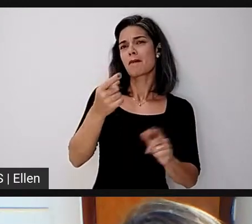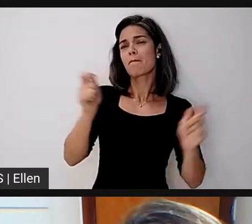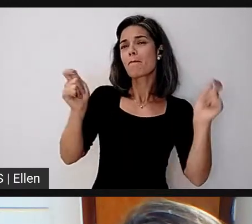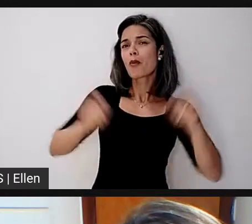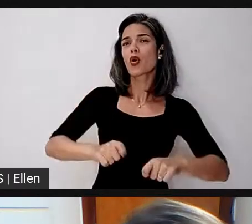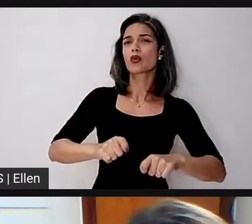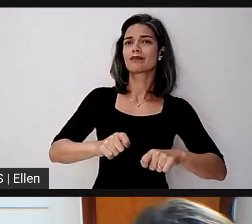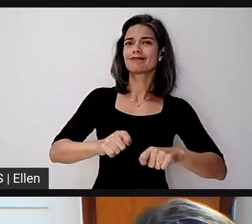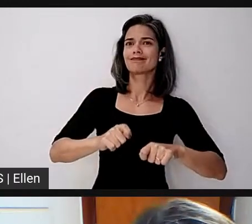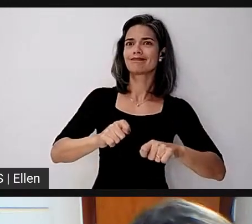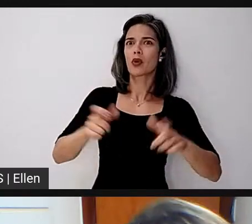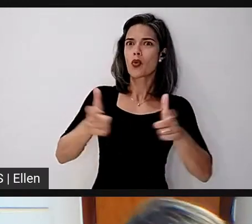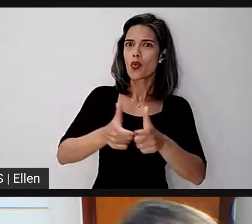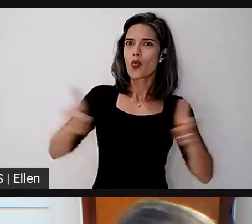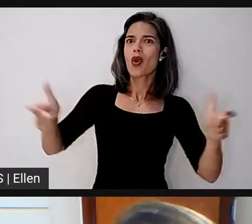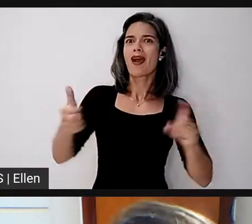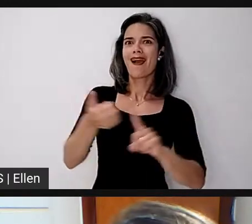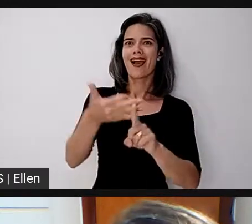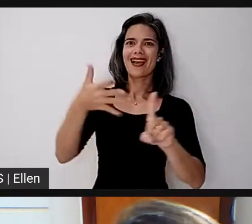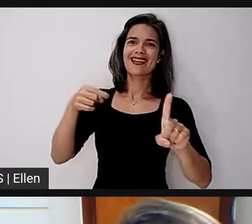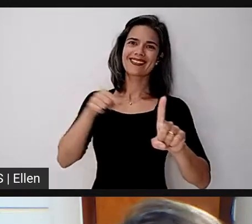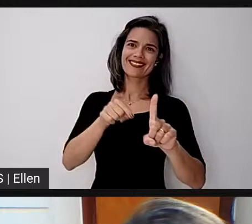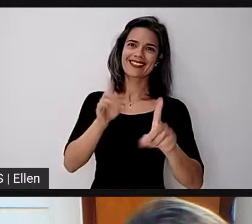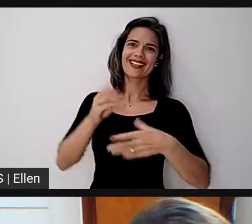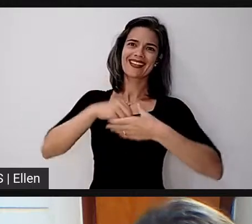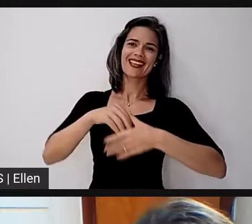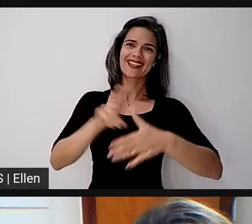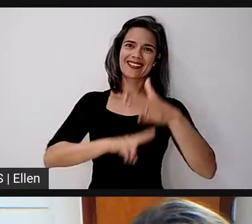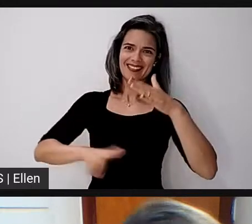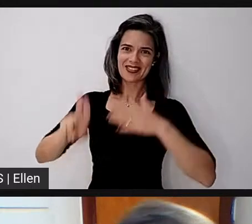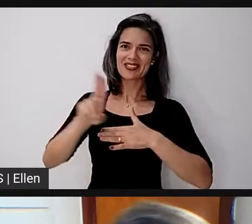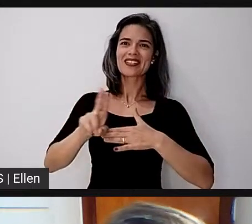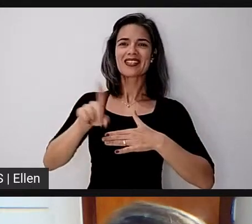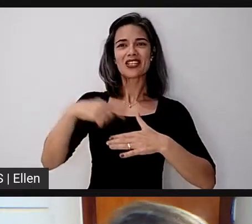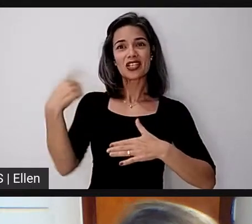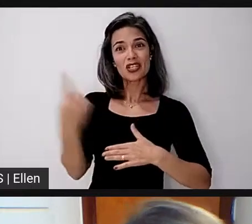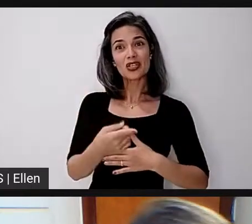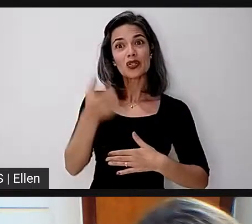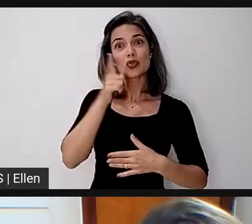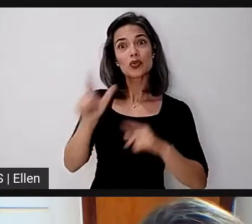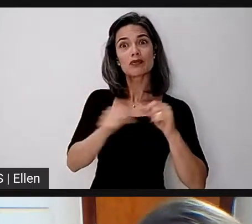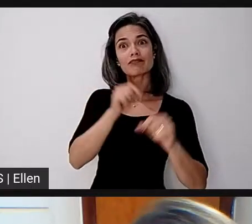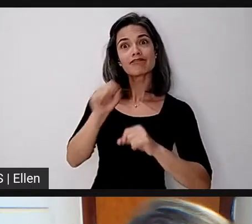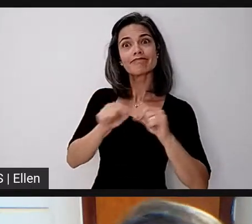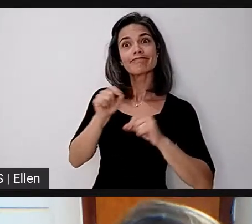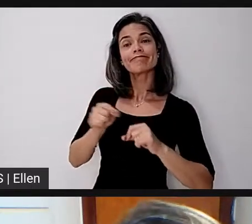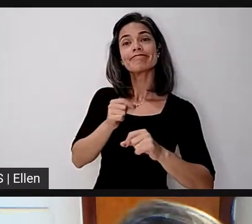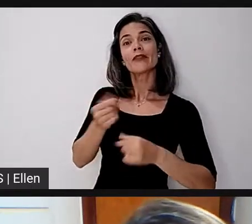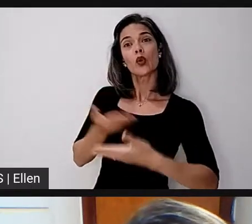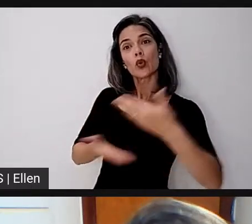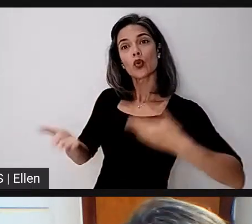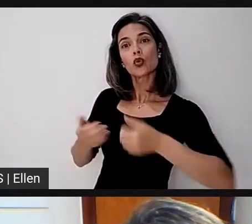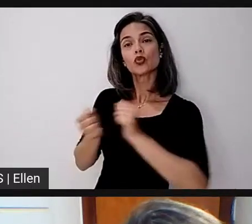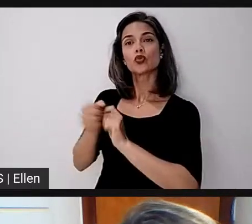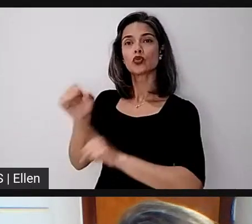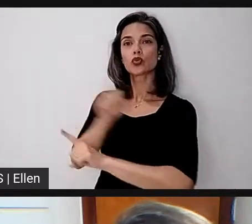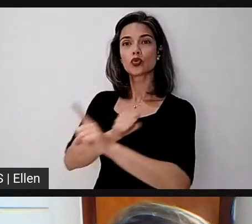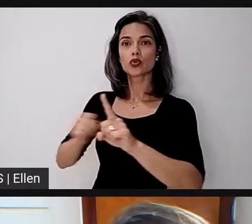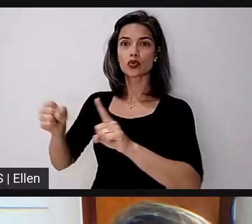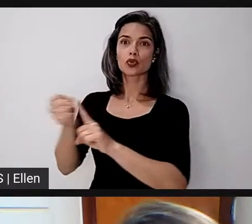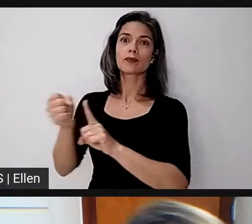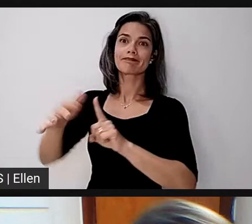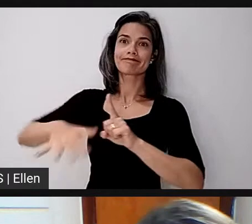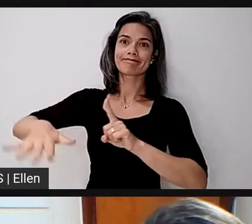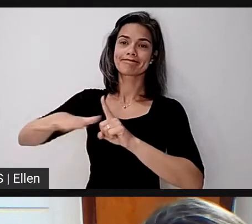fortalecermos a extensão na universidade e nós darmos o retorno para a sociedade, nesse caso, no âmbito da